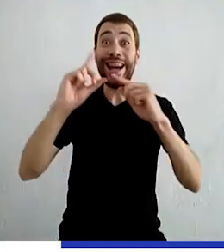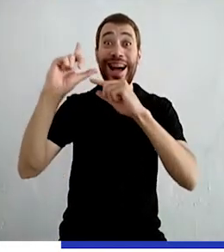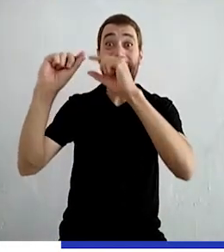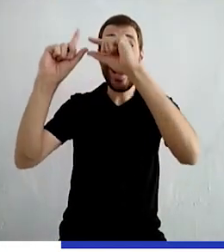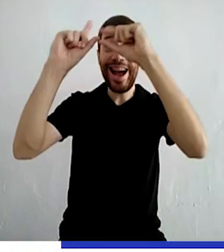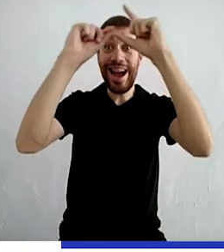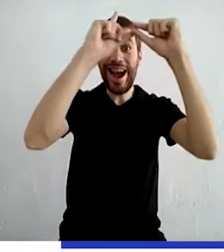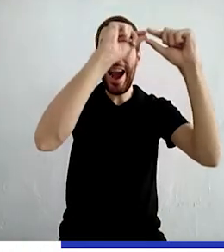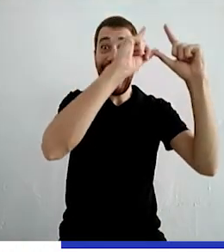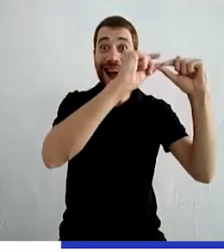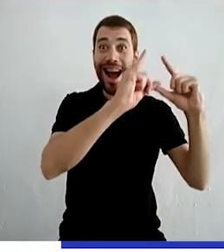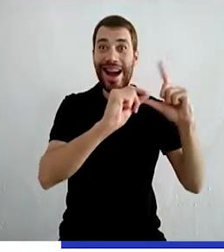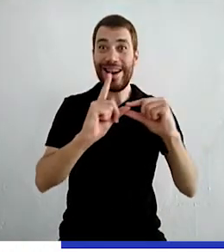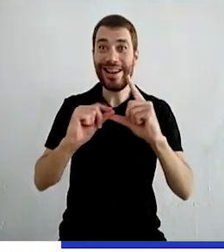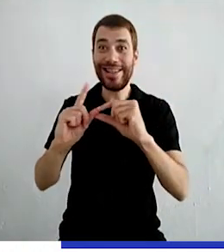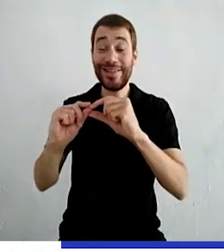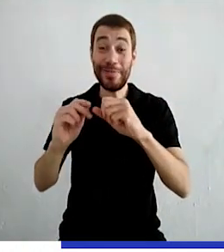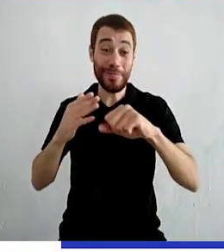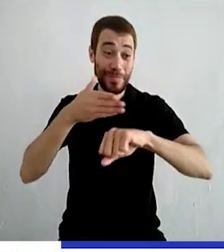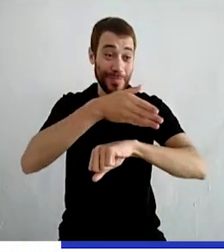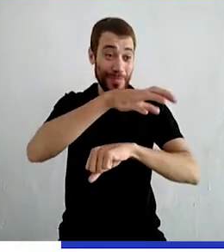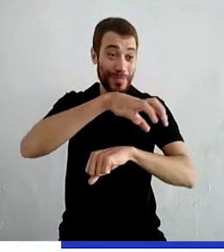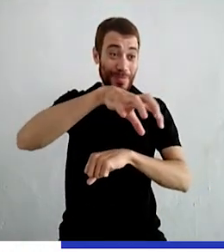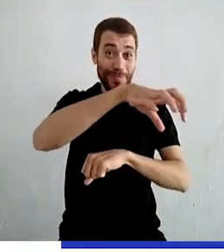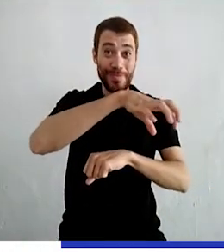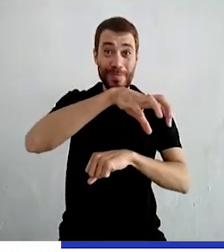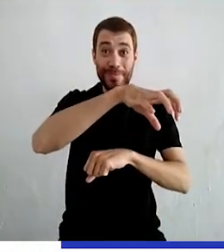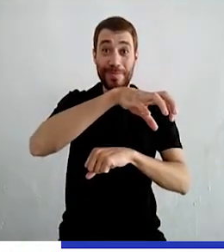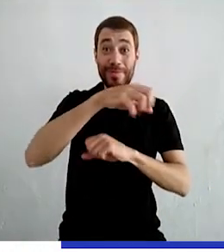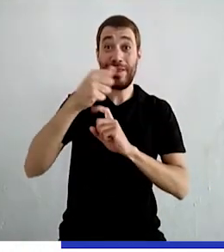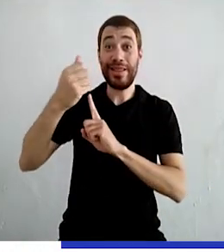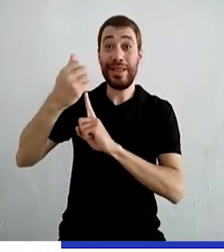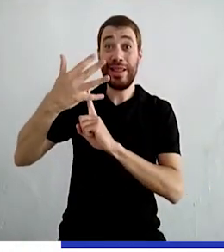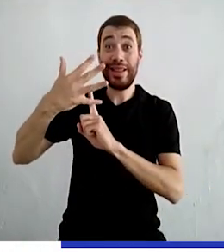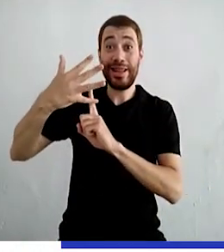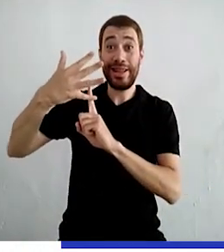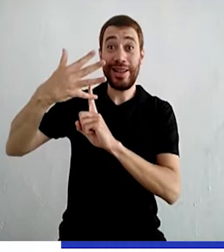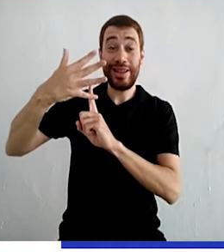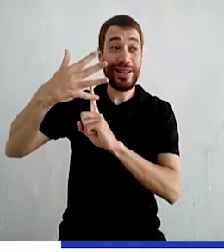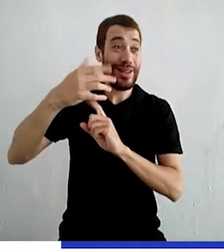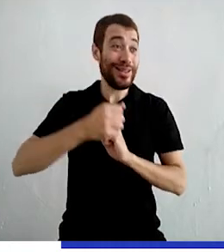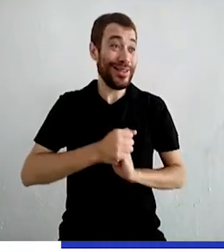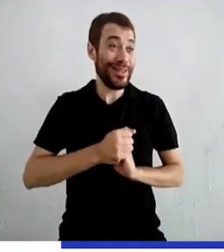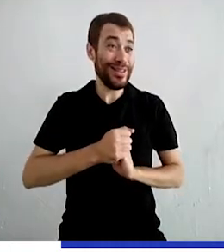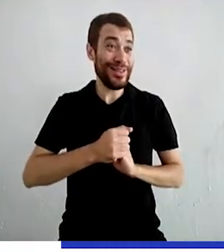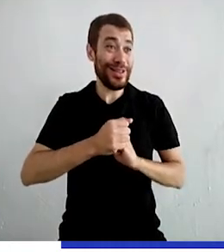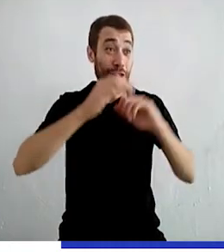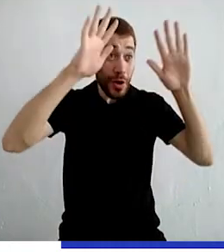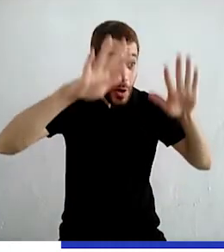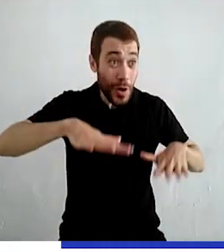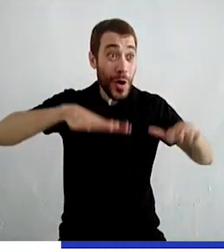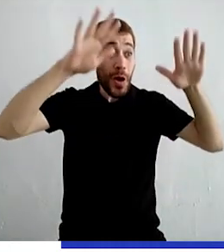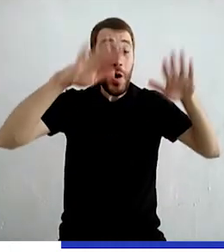estrelas. Entrando no salão do baile, Bicho de Palha recebeu as